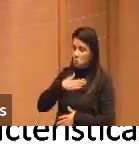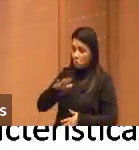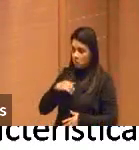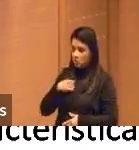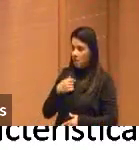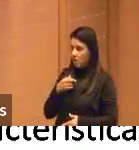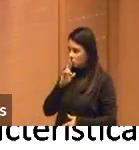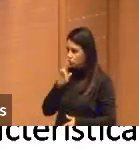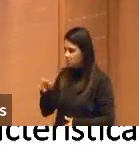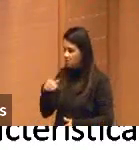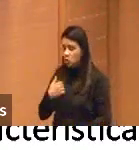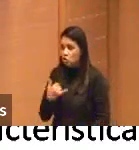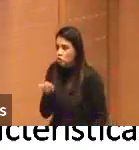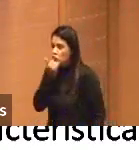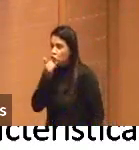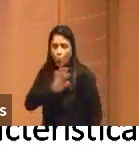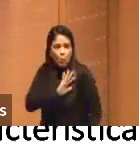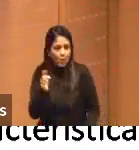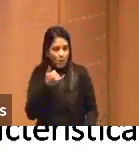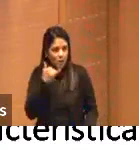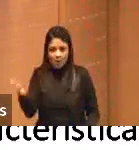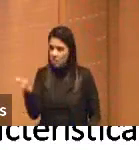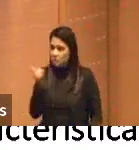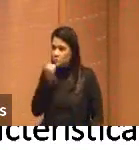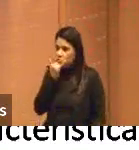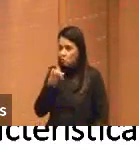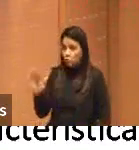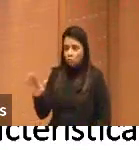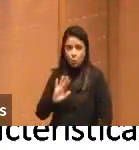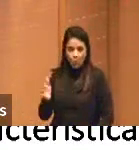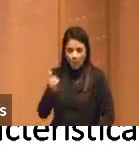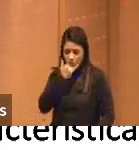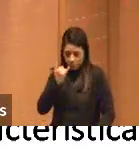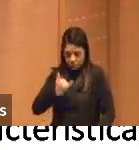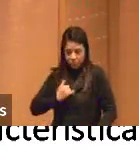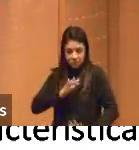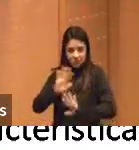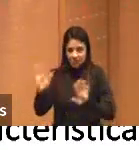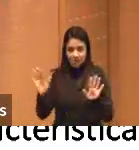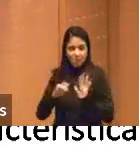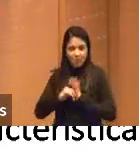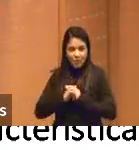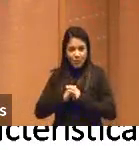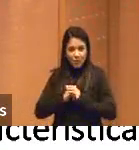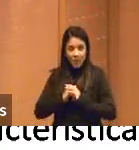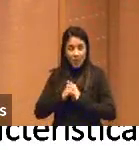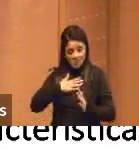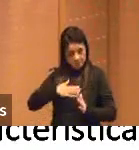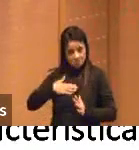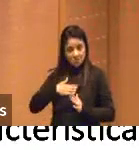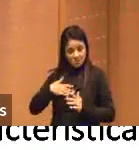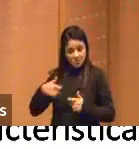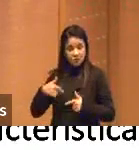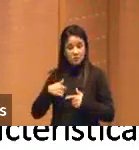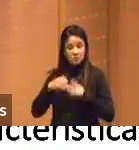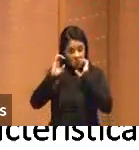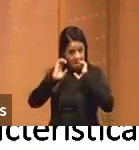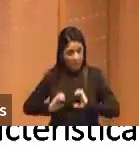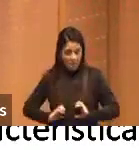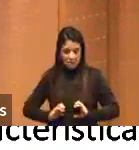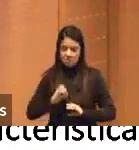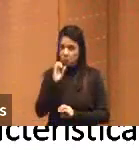desculpa pela confusão e me deu outra, que me agradou. Então, assim, compromisso com texto, ética, posicionamento,